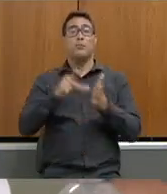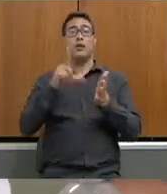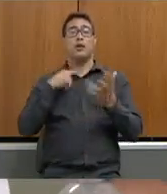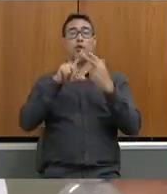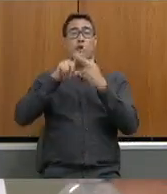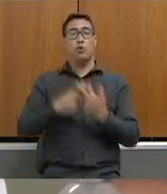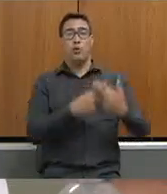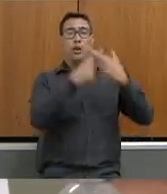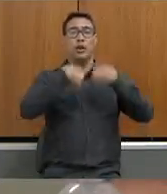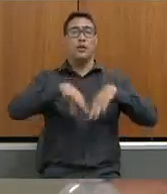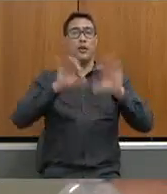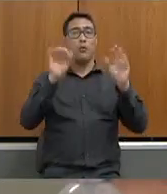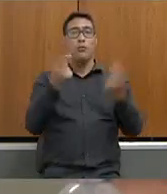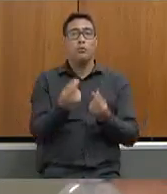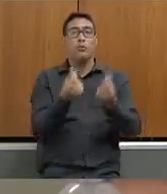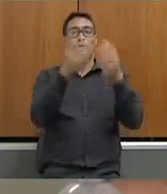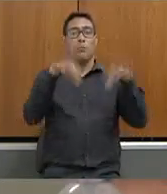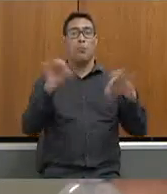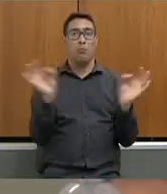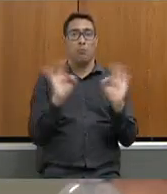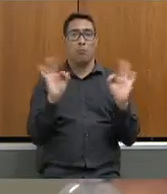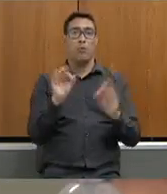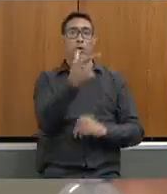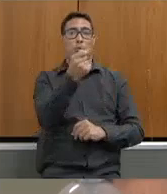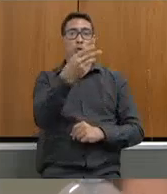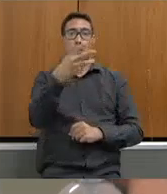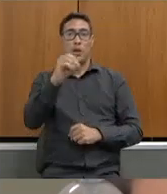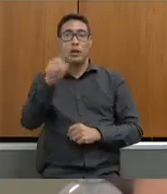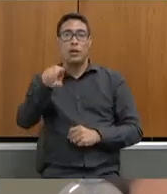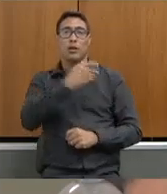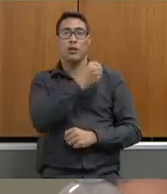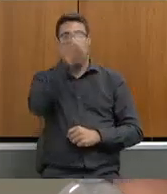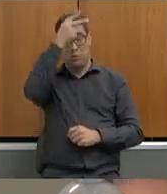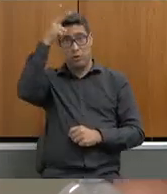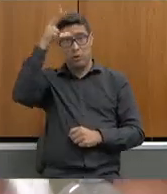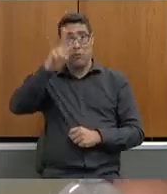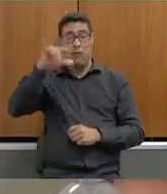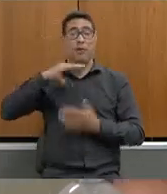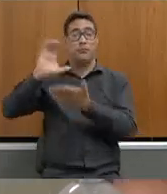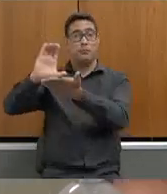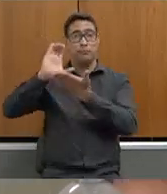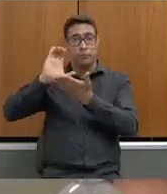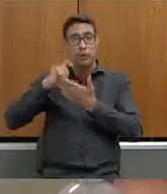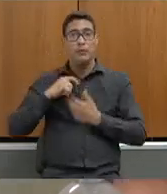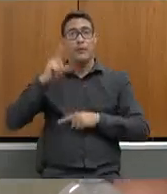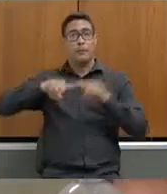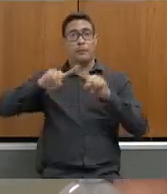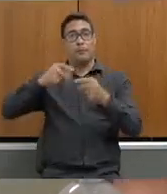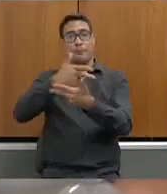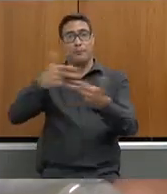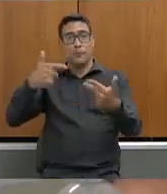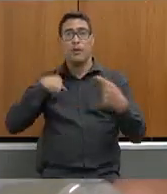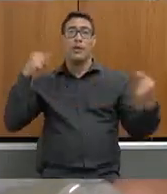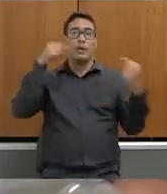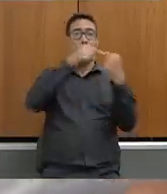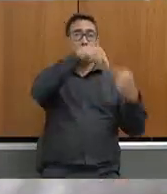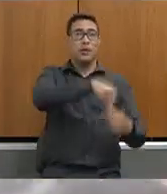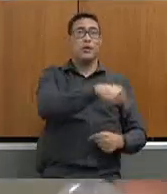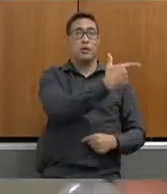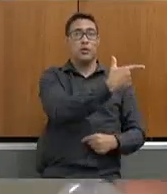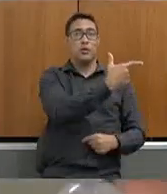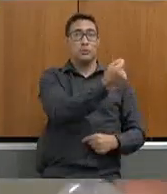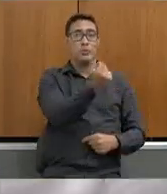monetária em 2030 o município vai receber o recurso pertinente a 2019